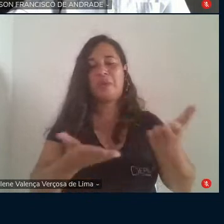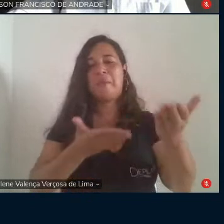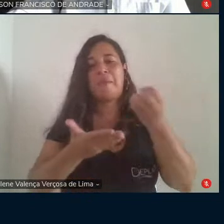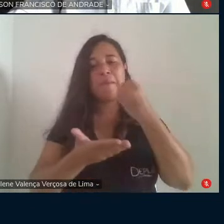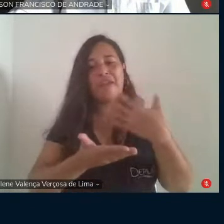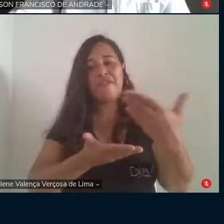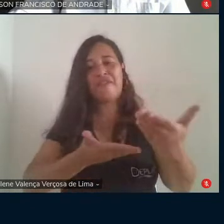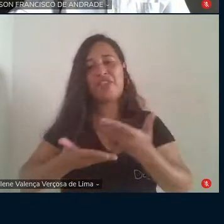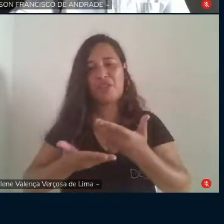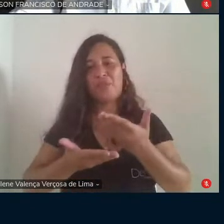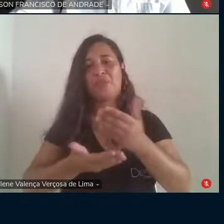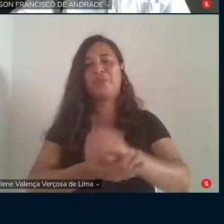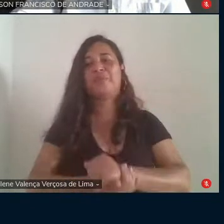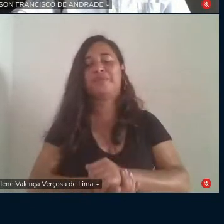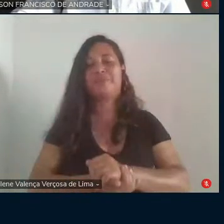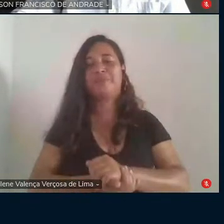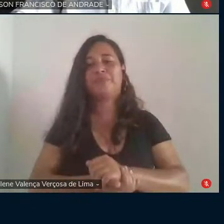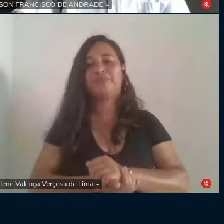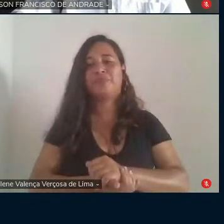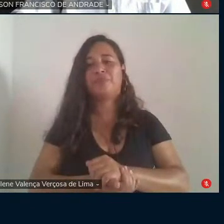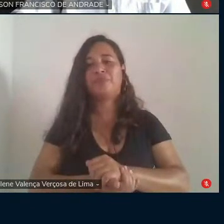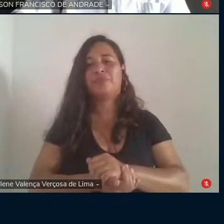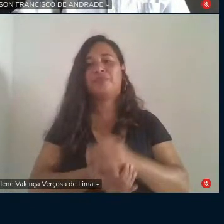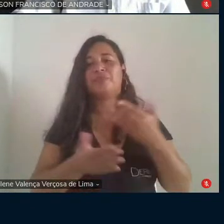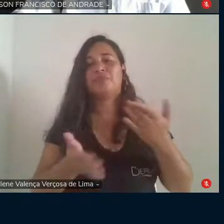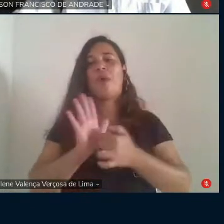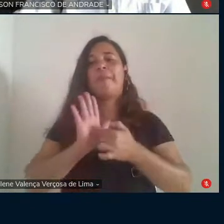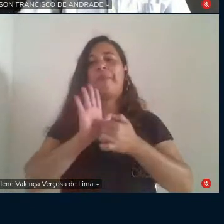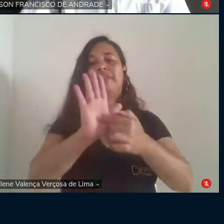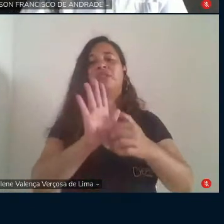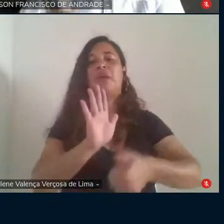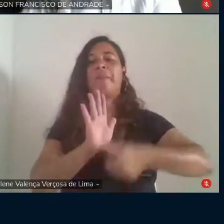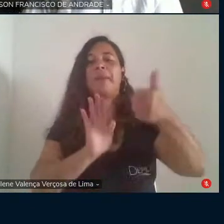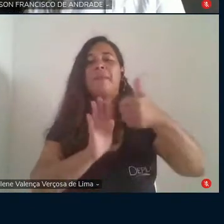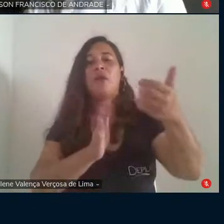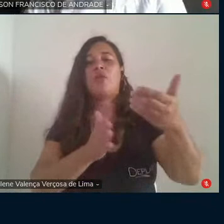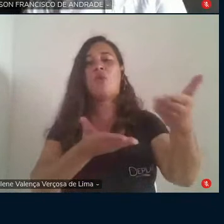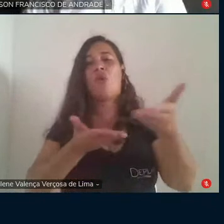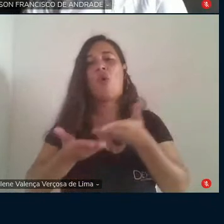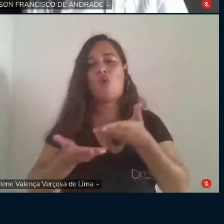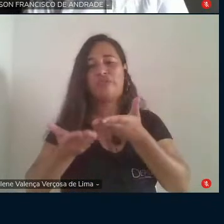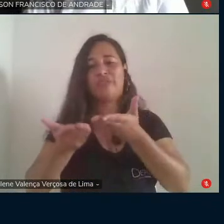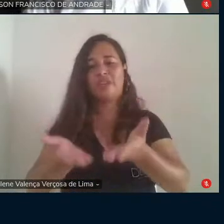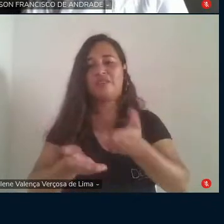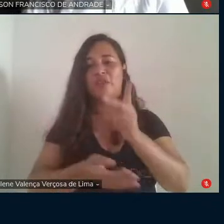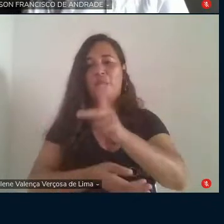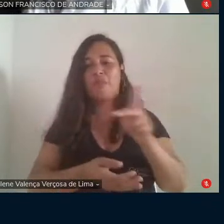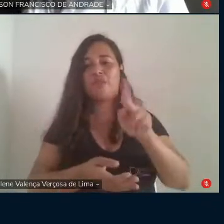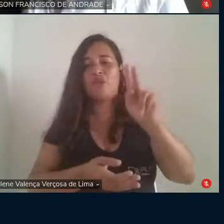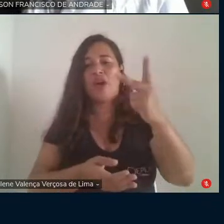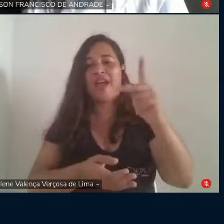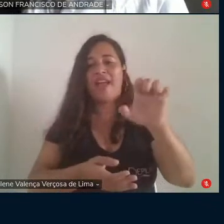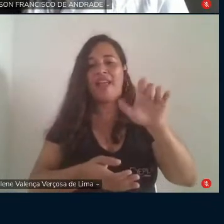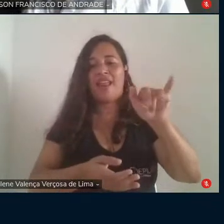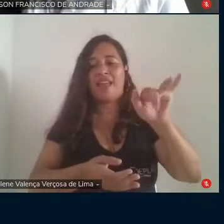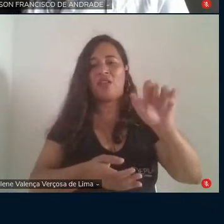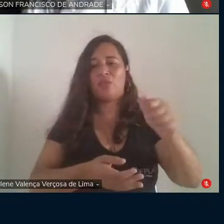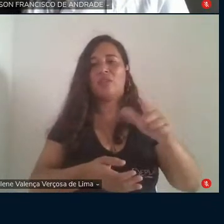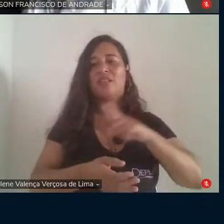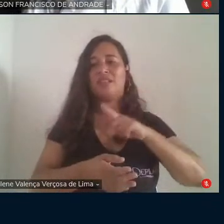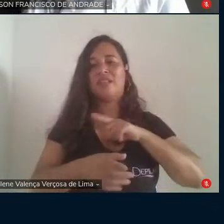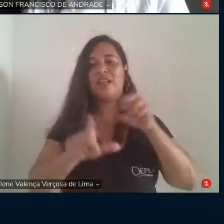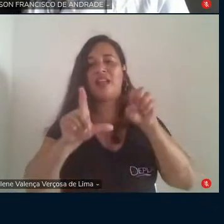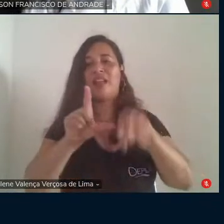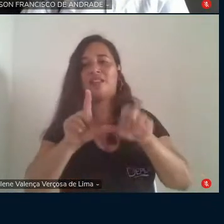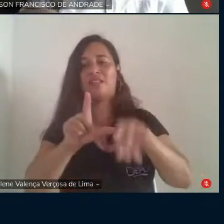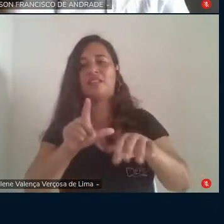E sem mais delongas, então, eu apresento o nosso primeiro convidado. O professor Heleno Araújo, é licenciado em Ciências